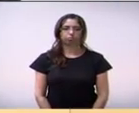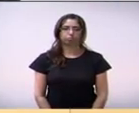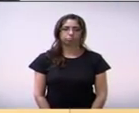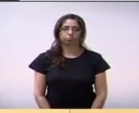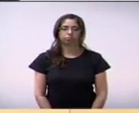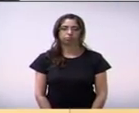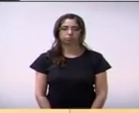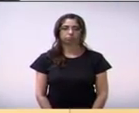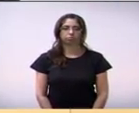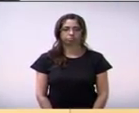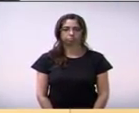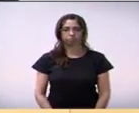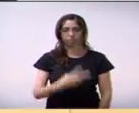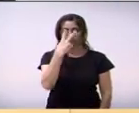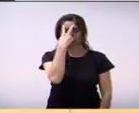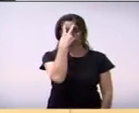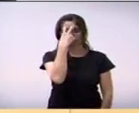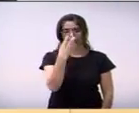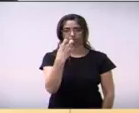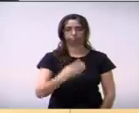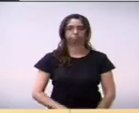Com a palavra o vereador, Fábio Valadão.